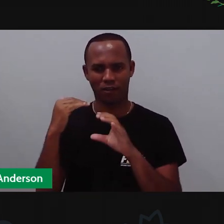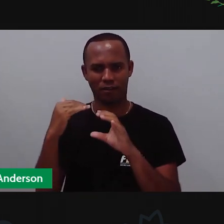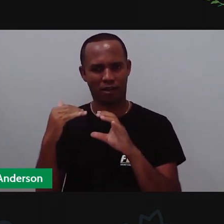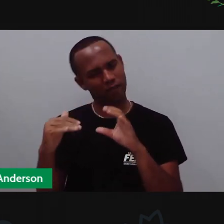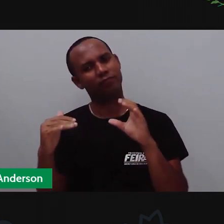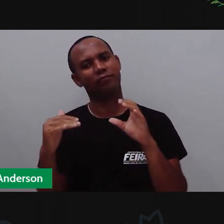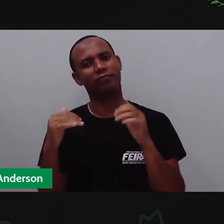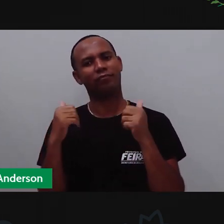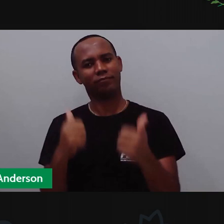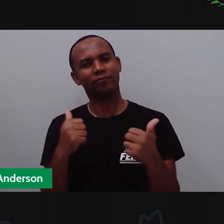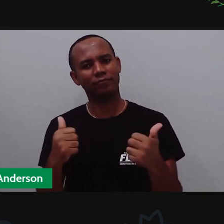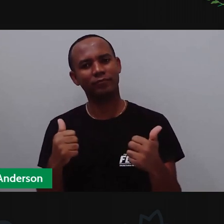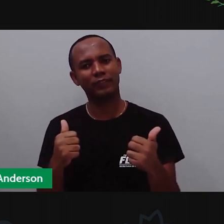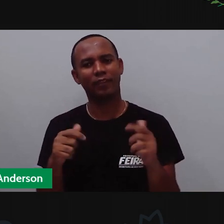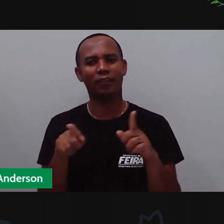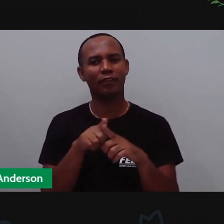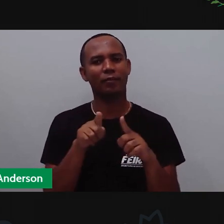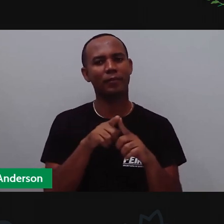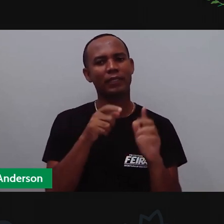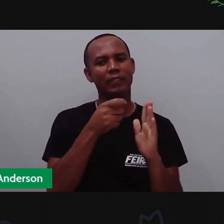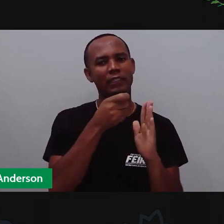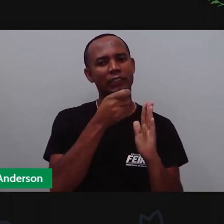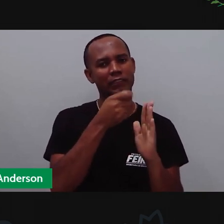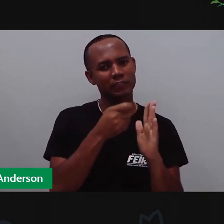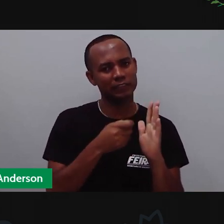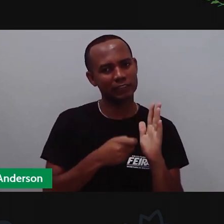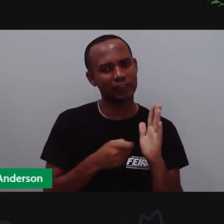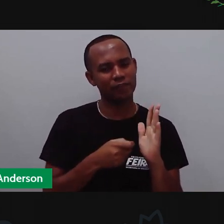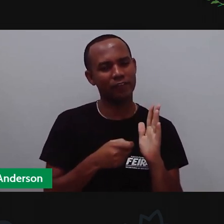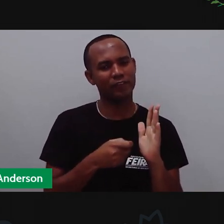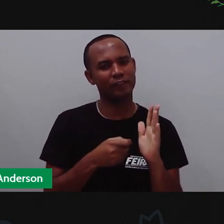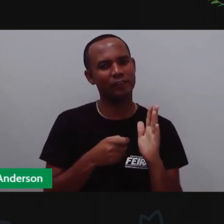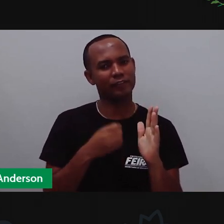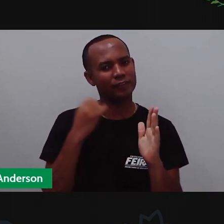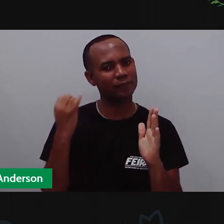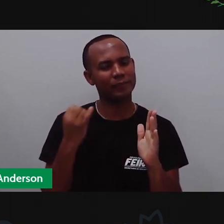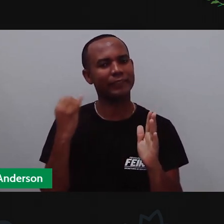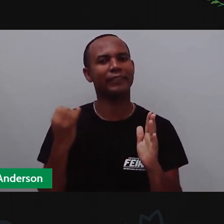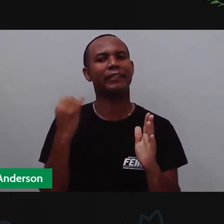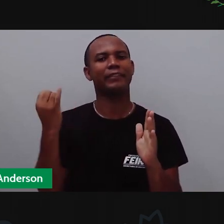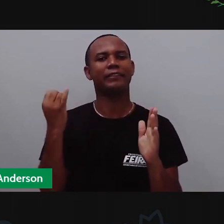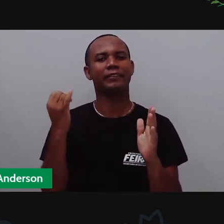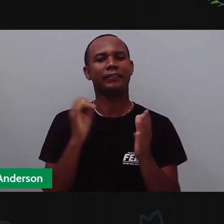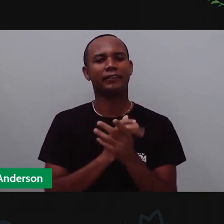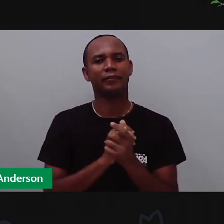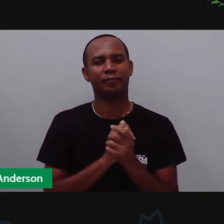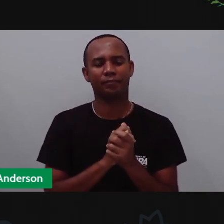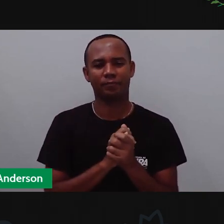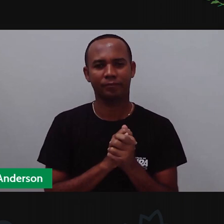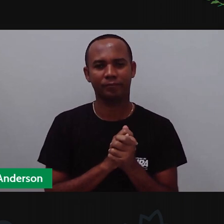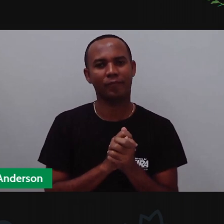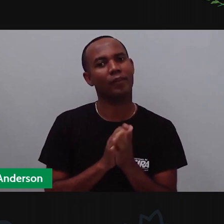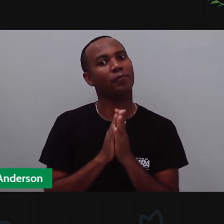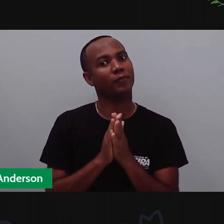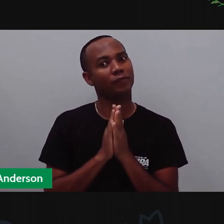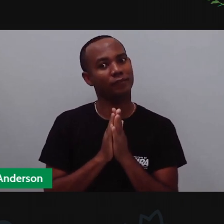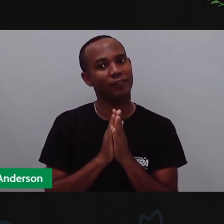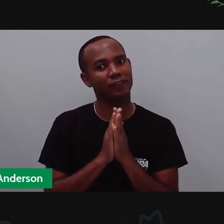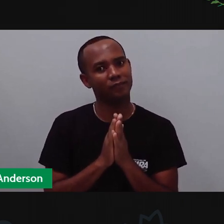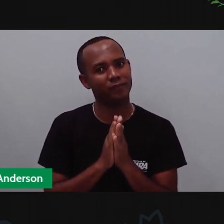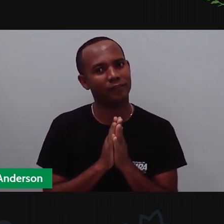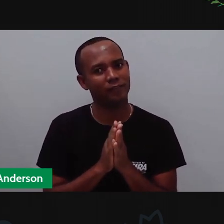e se inscrever no canal da Seduc. Dá a moralzinha aí pra mim, pra Anderson, tá? Por favor, a gente